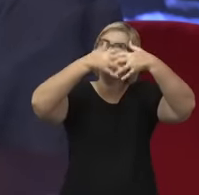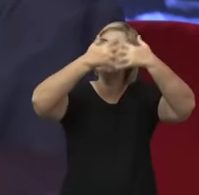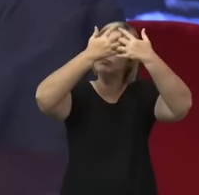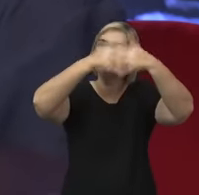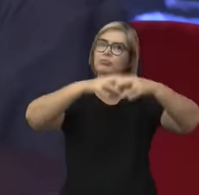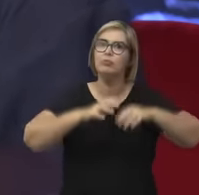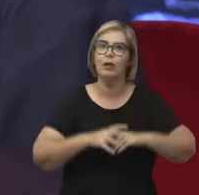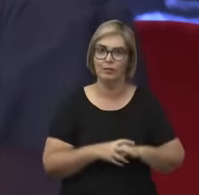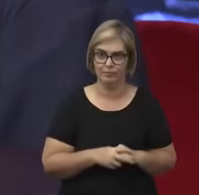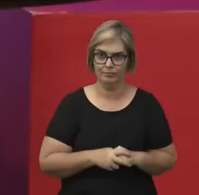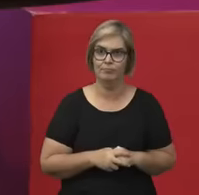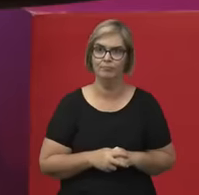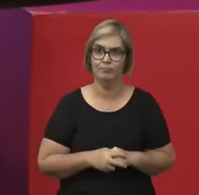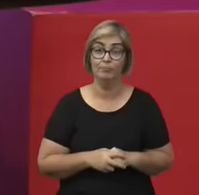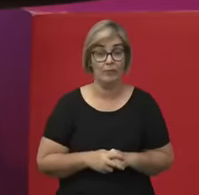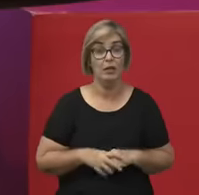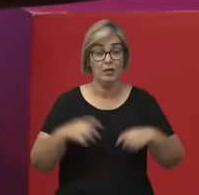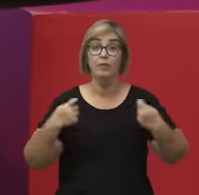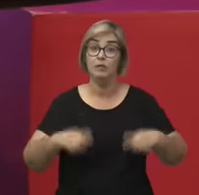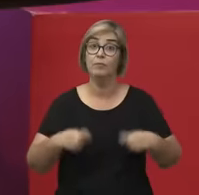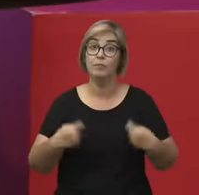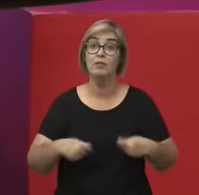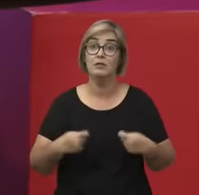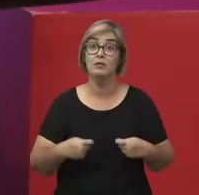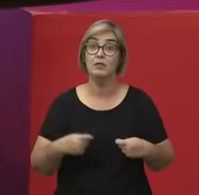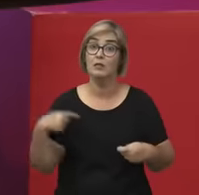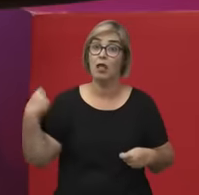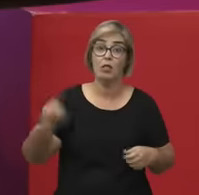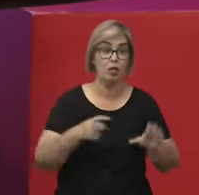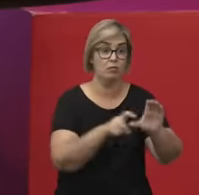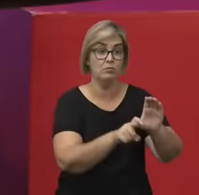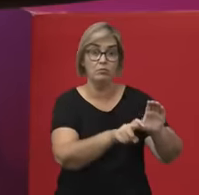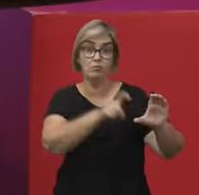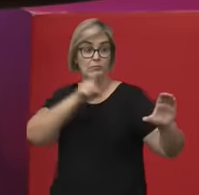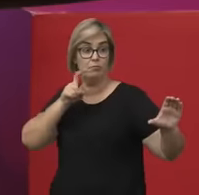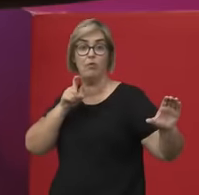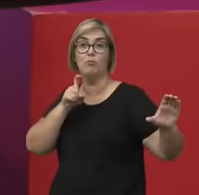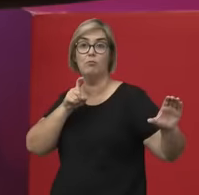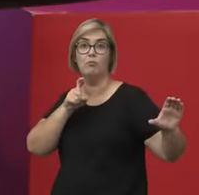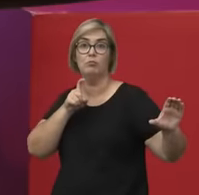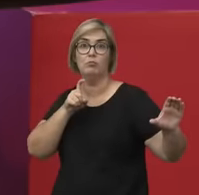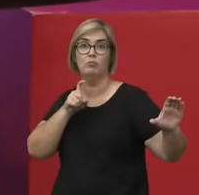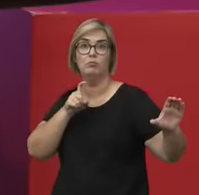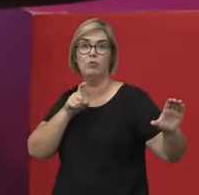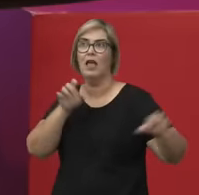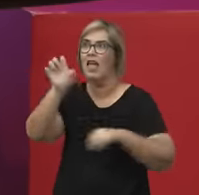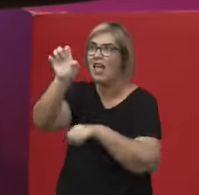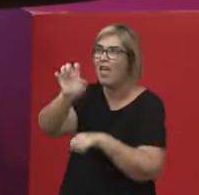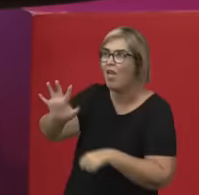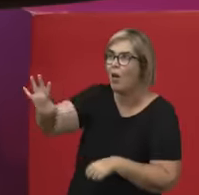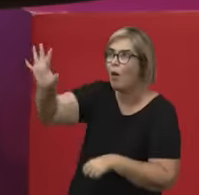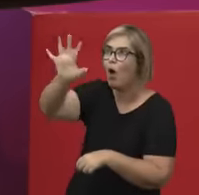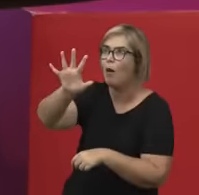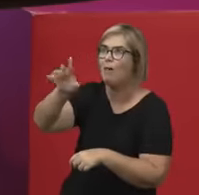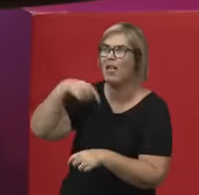que a gente ganhe uma certa independência desses hábitos vindos com a colonização.